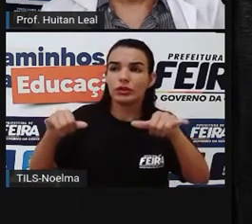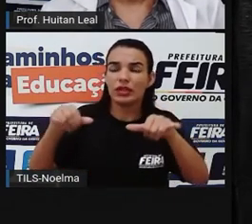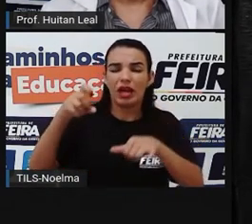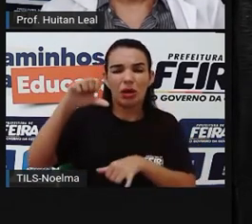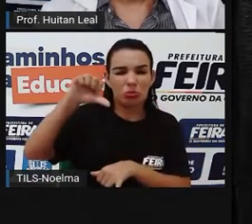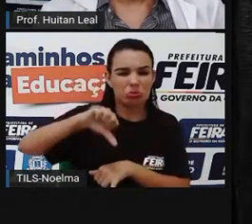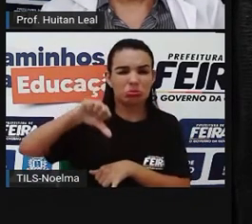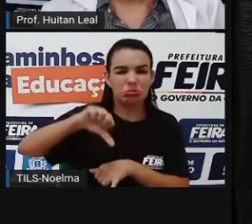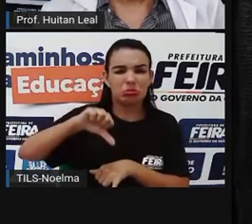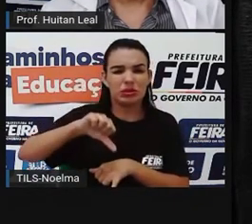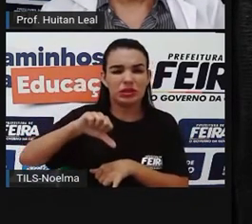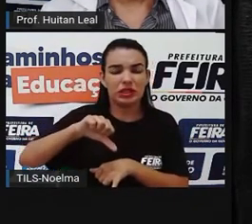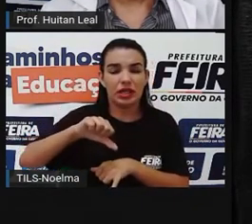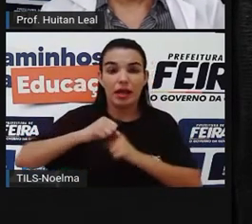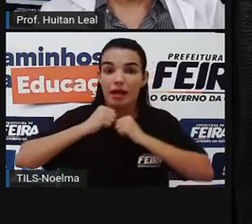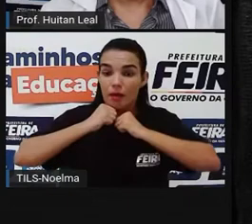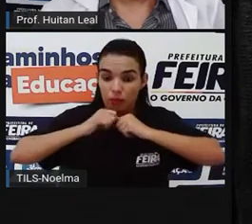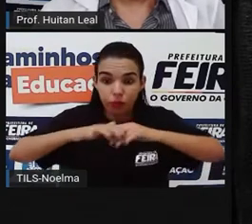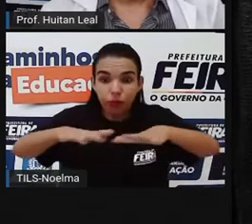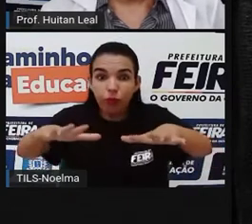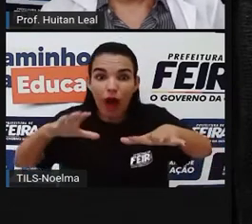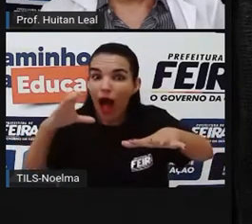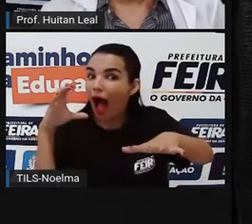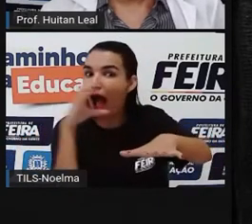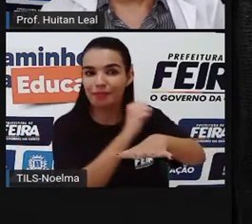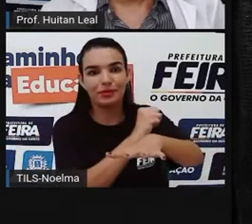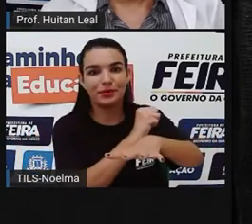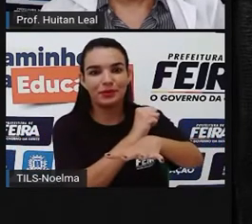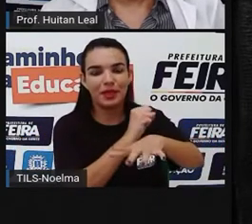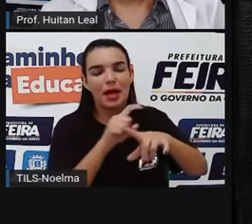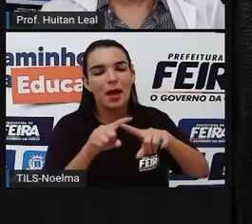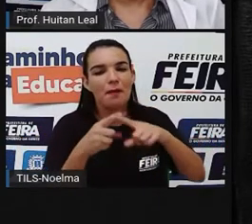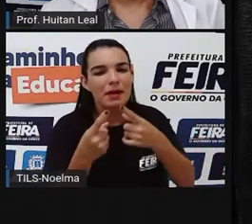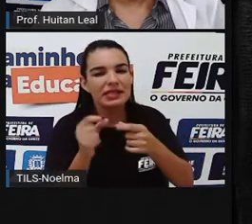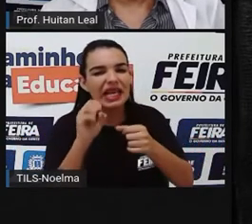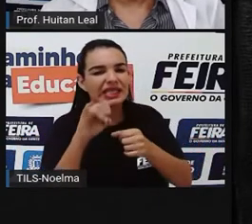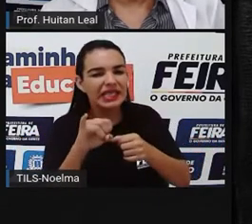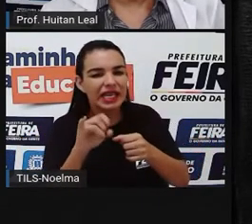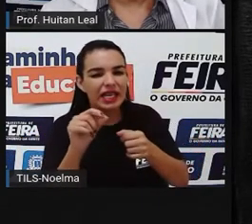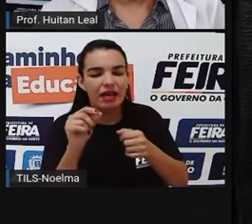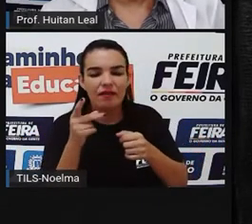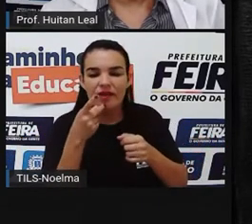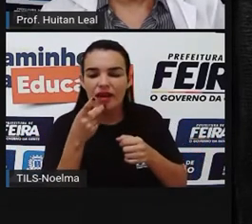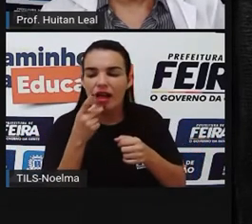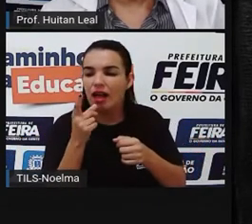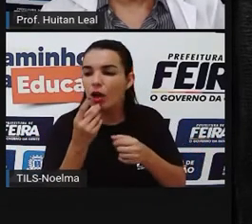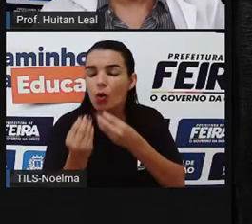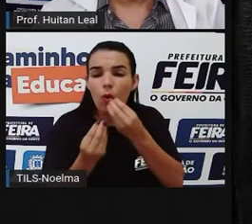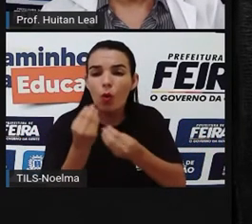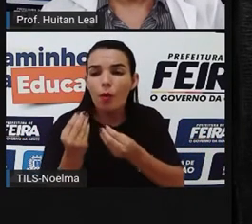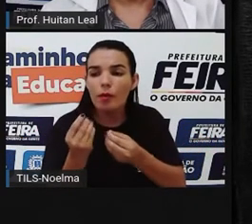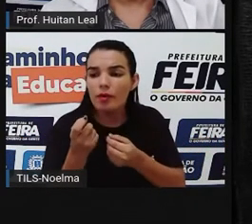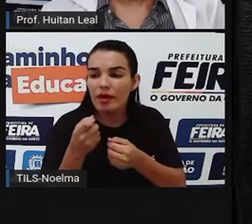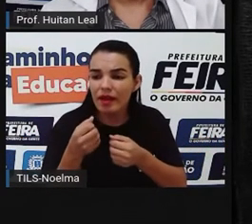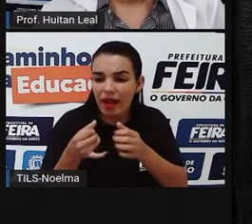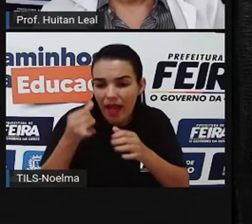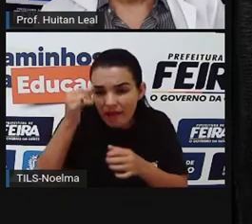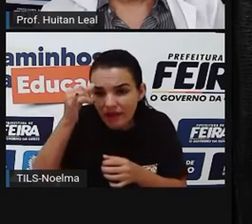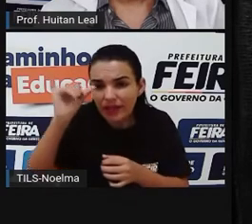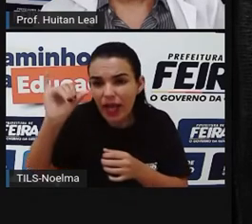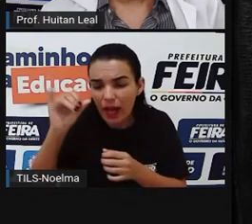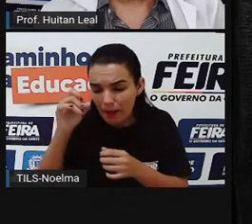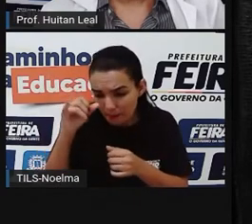desfazer essa mentira, o processo é muito mais complicado, se demora muito mais, não é?